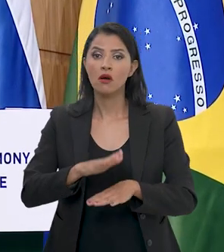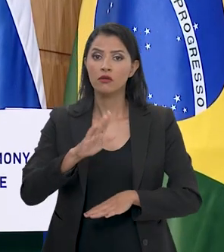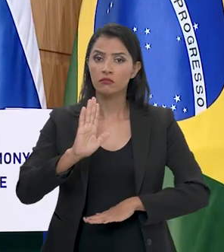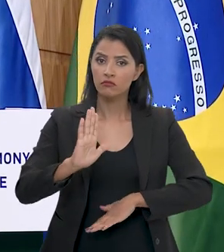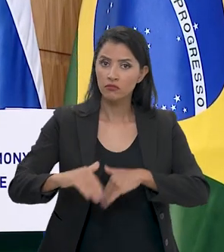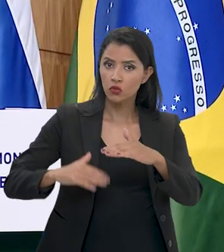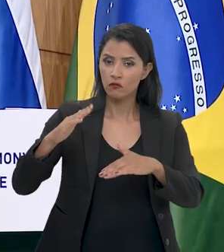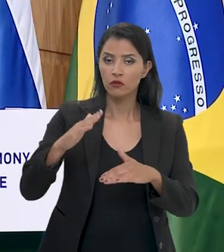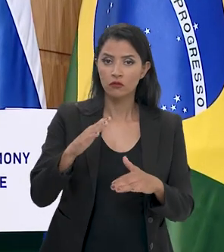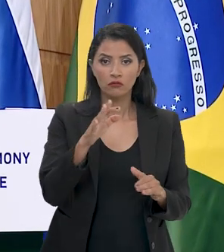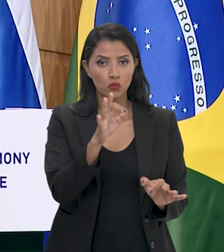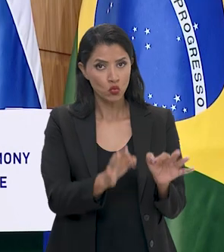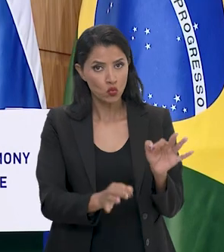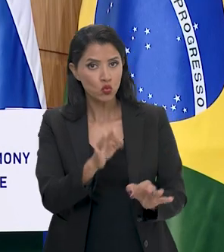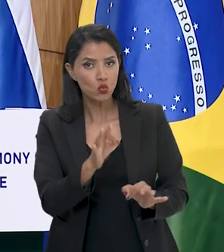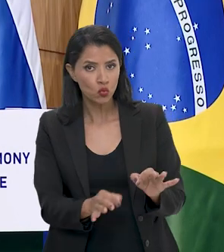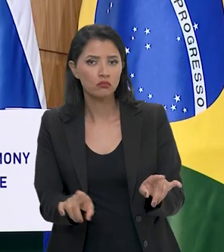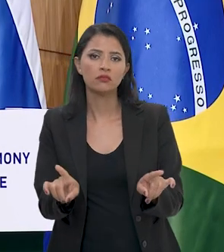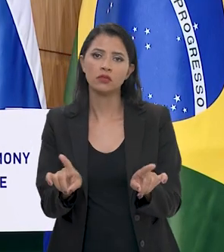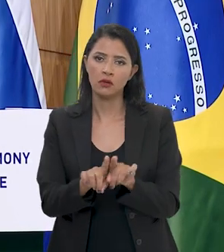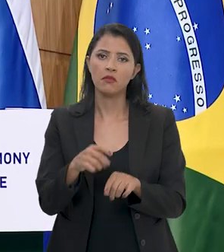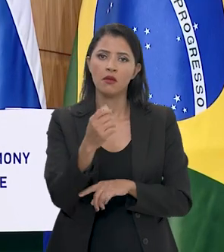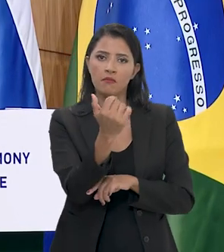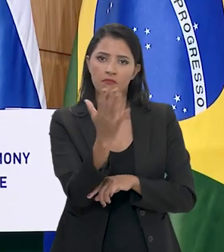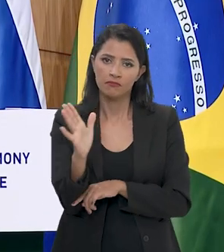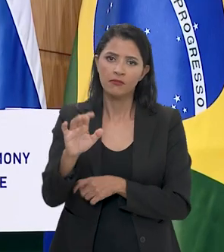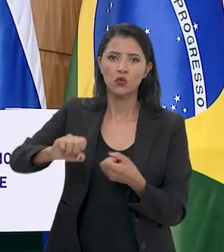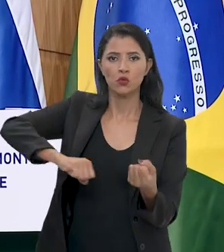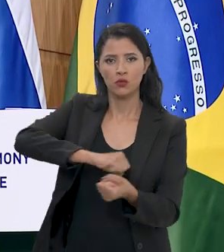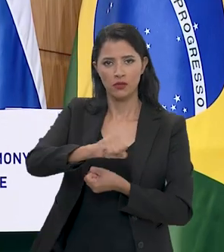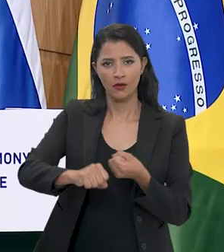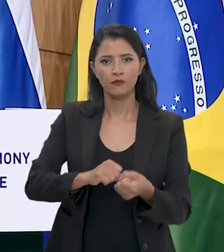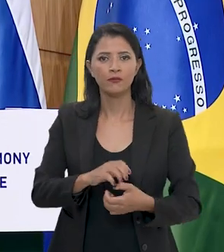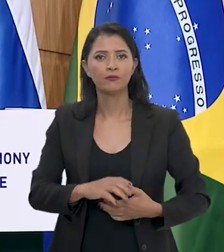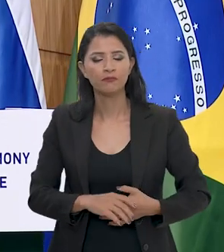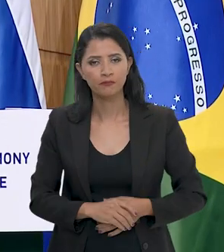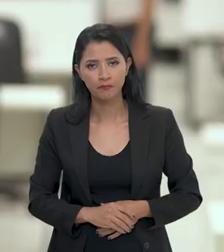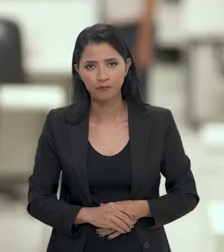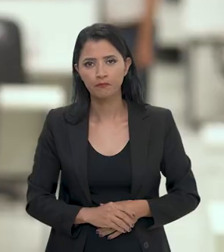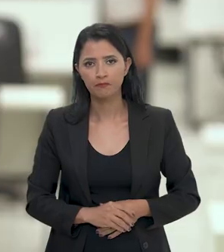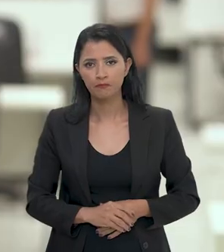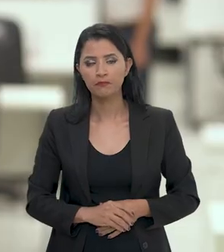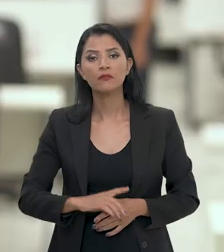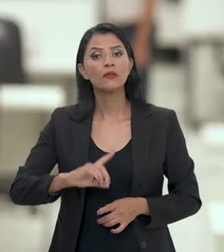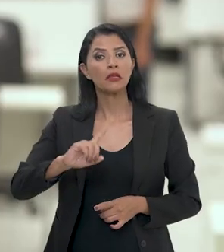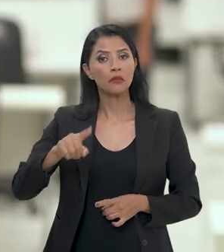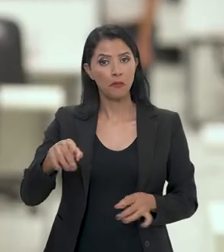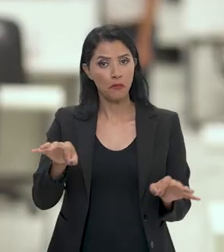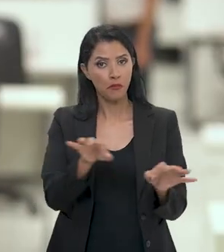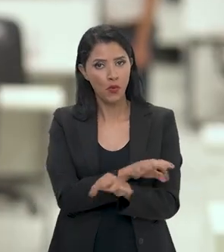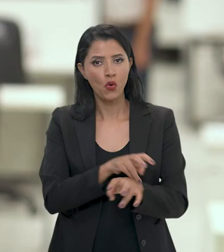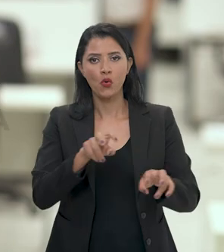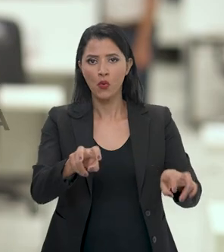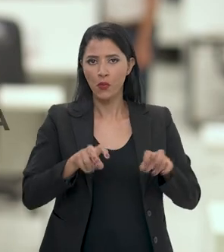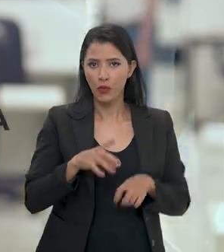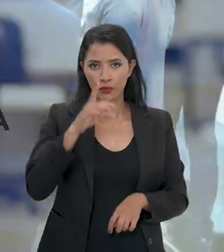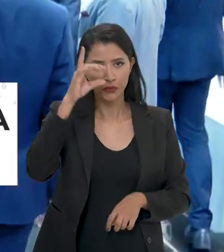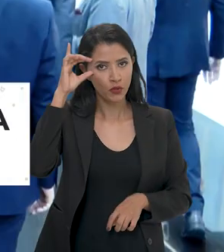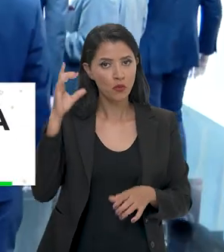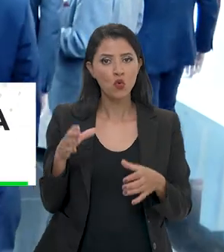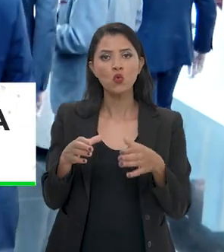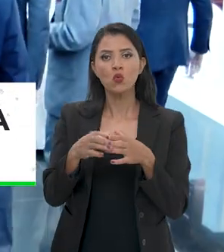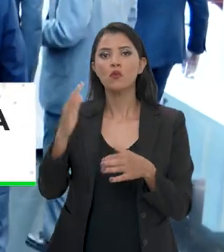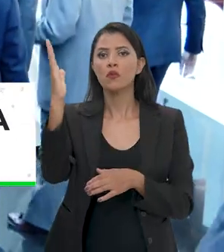mais desenvolvido, mais justo e ambientalmente sustentável. Depois da posse de Dilma, a